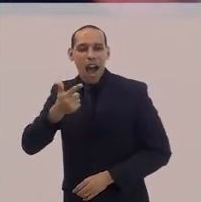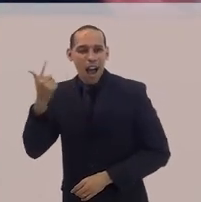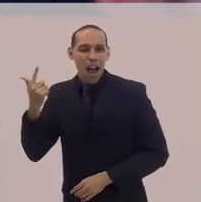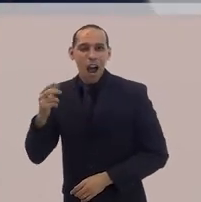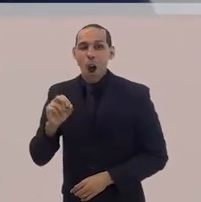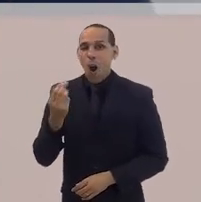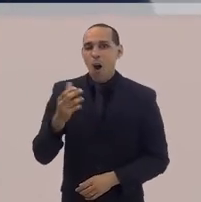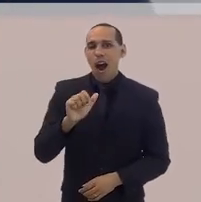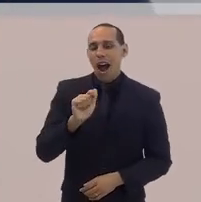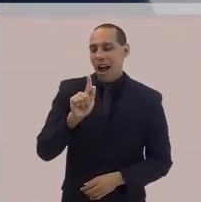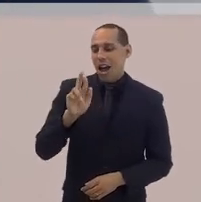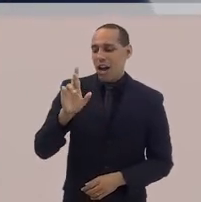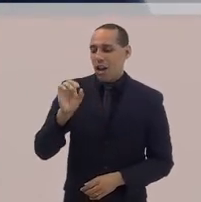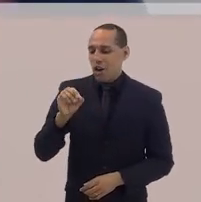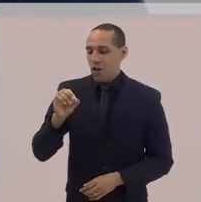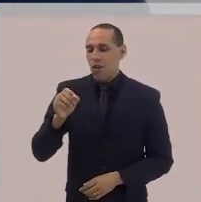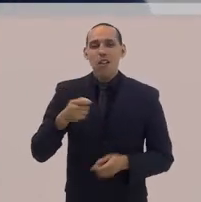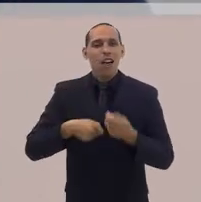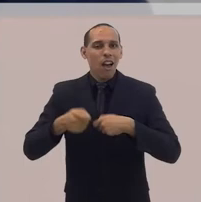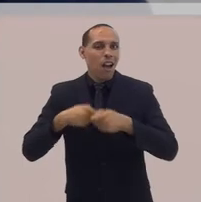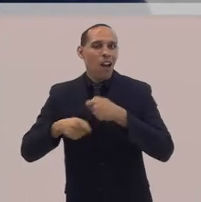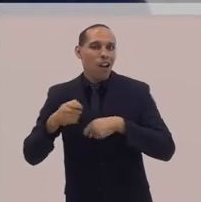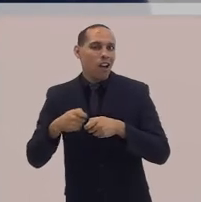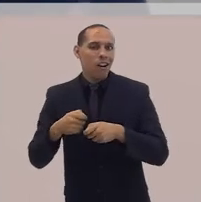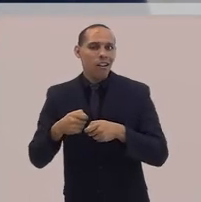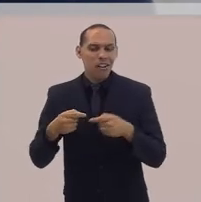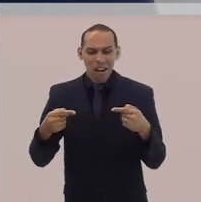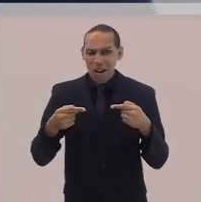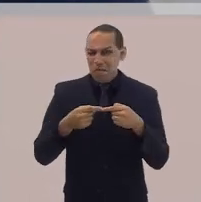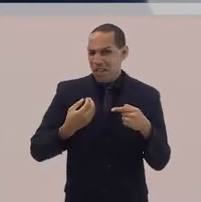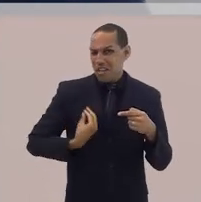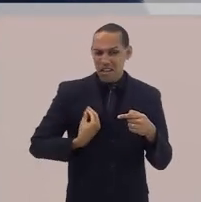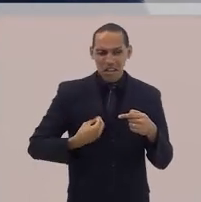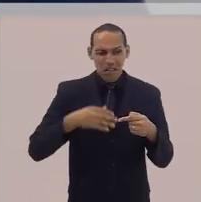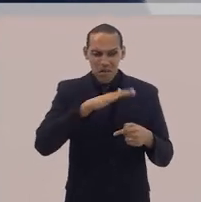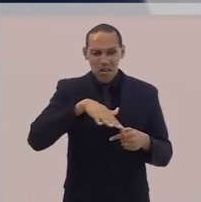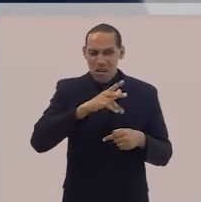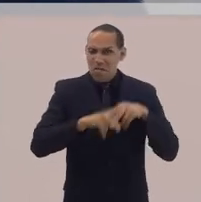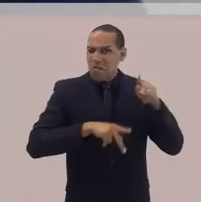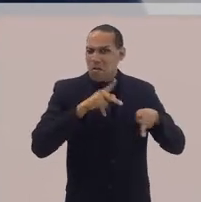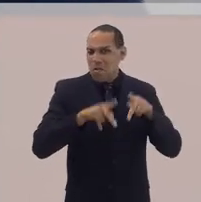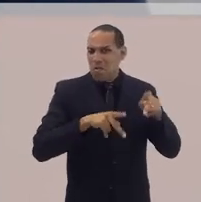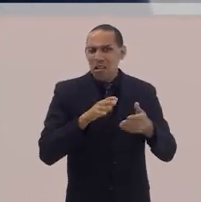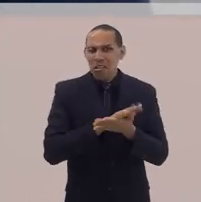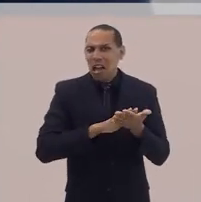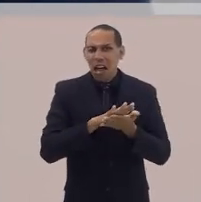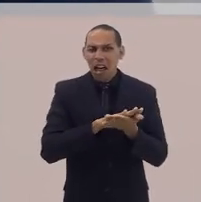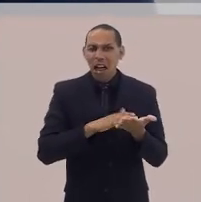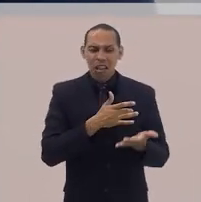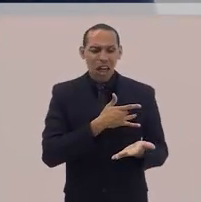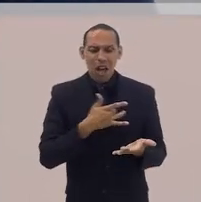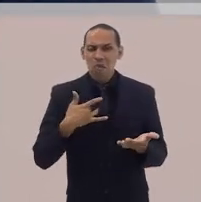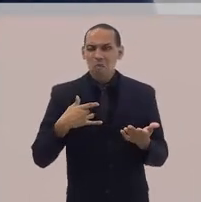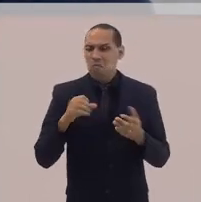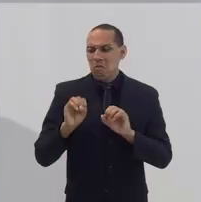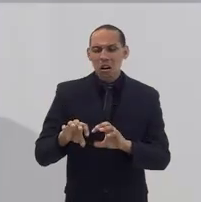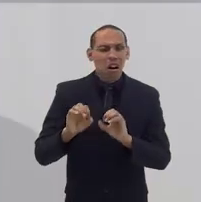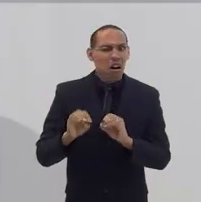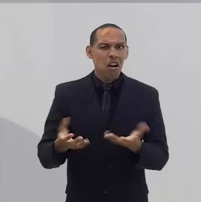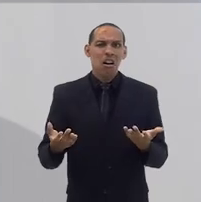pauta política que não tem nada a ver com a vida do povo, com a luta do povo por saúde,